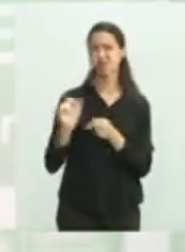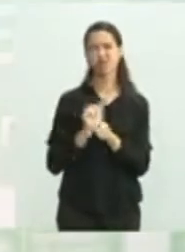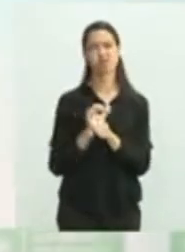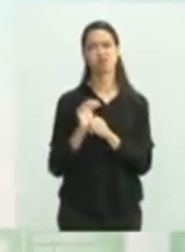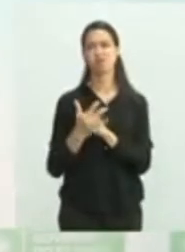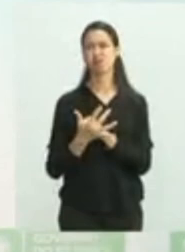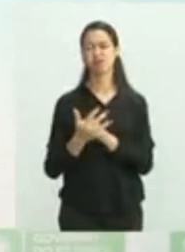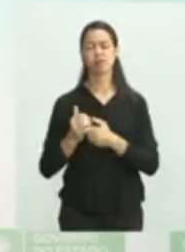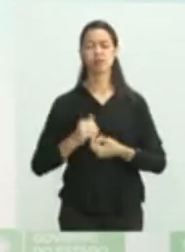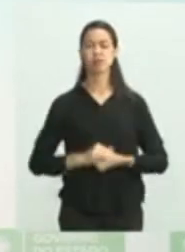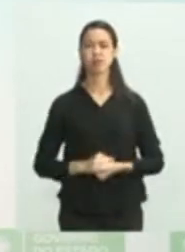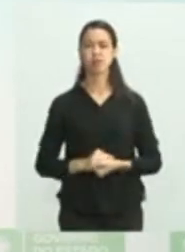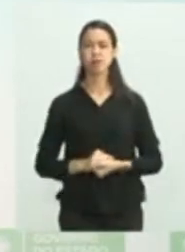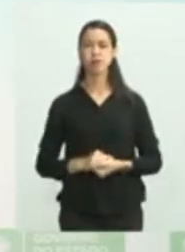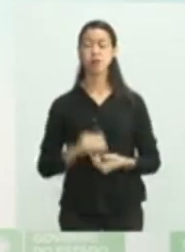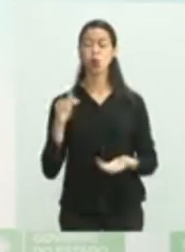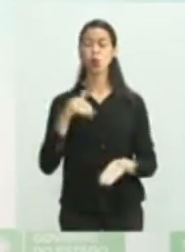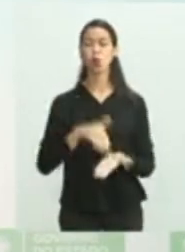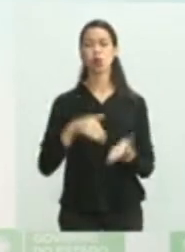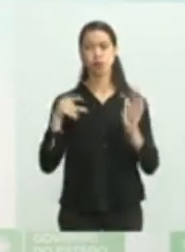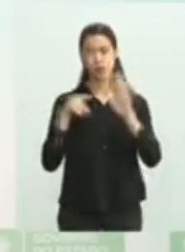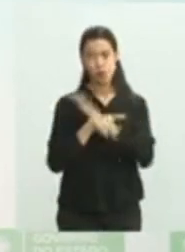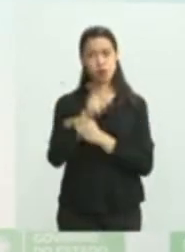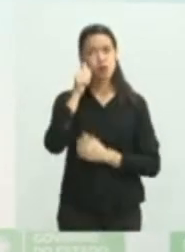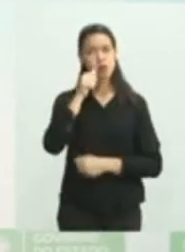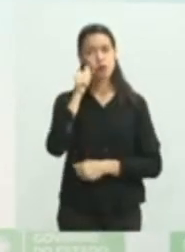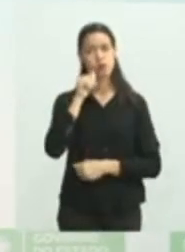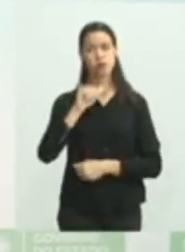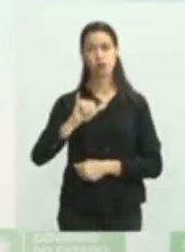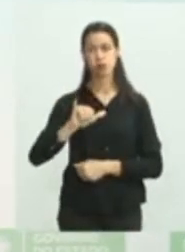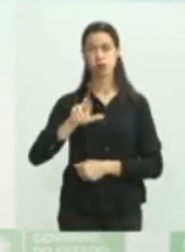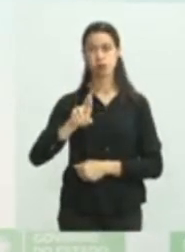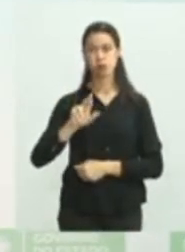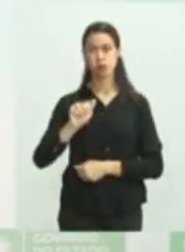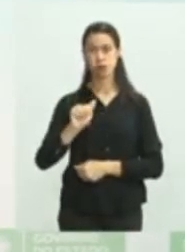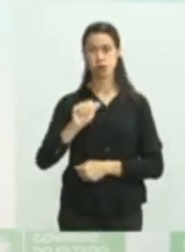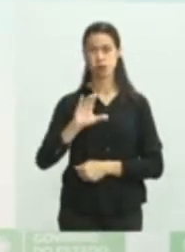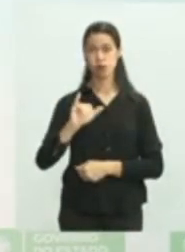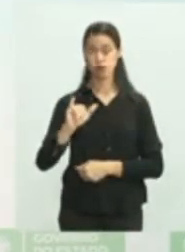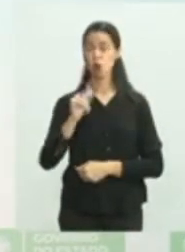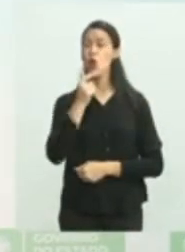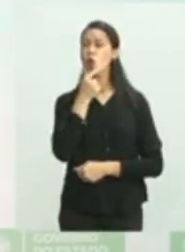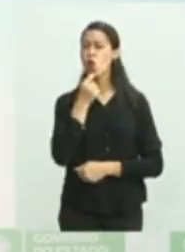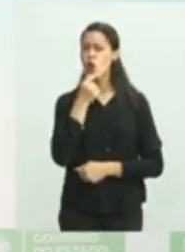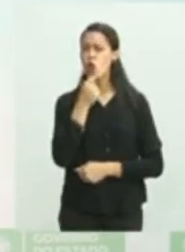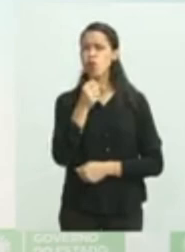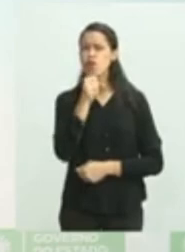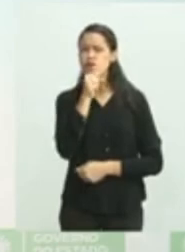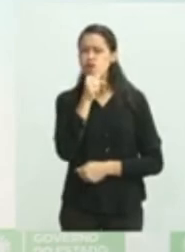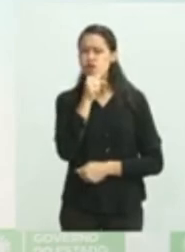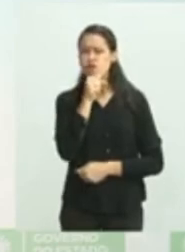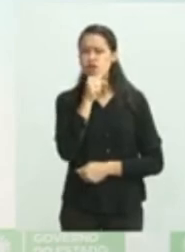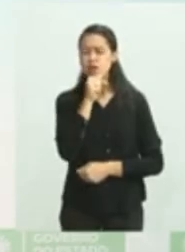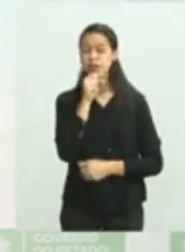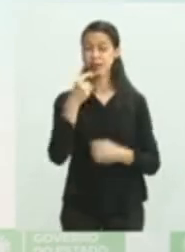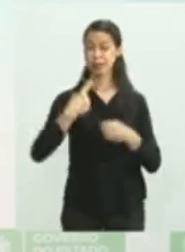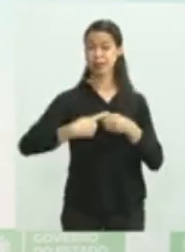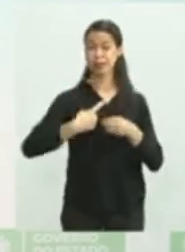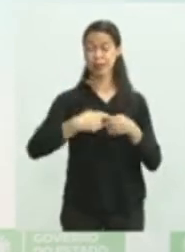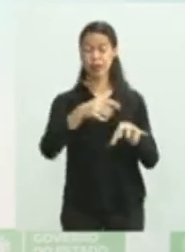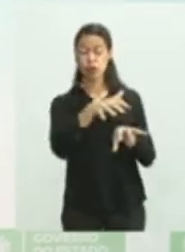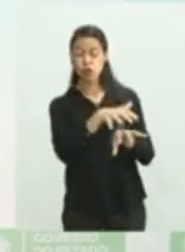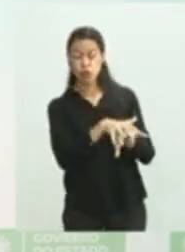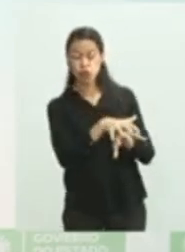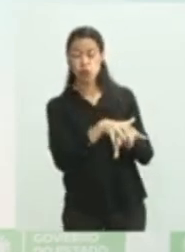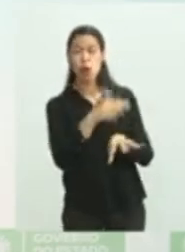A última pergunta vem da Iracy Evangelista. O idoso de Cidrolândia que faleceu em março foi devido ao